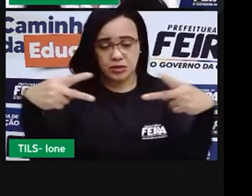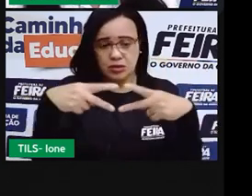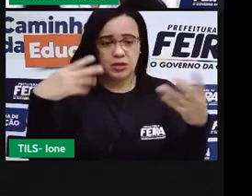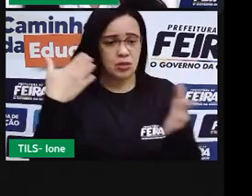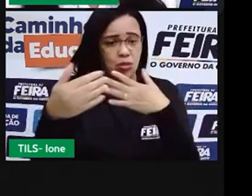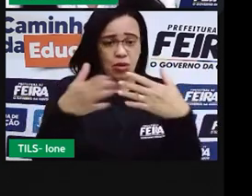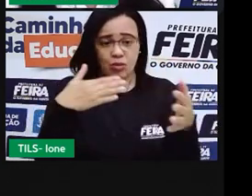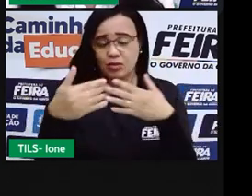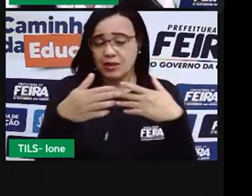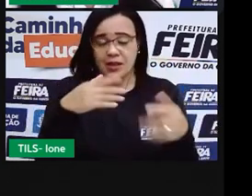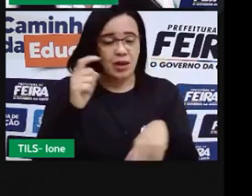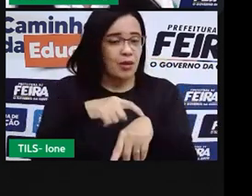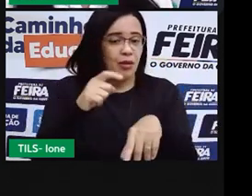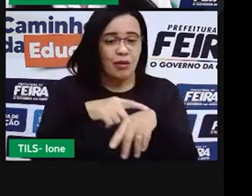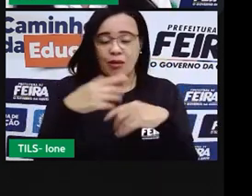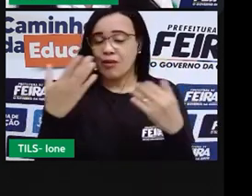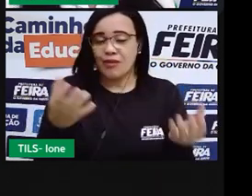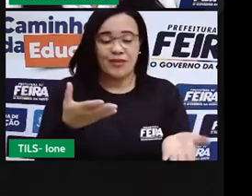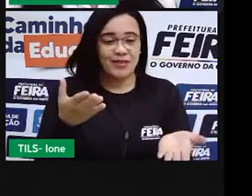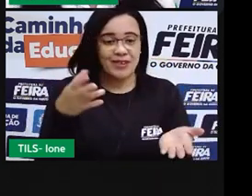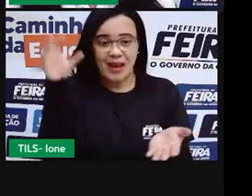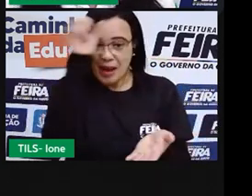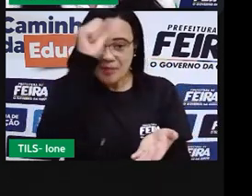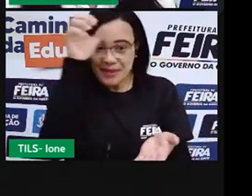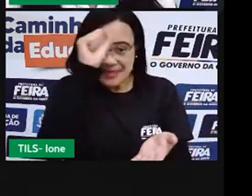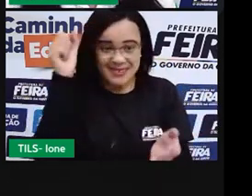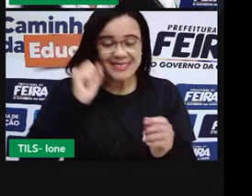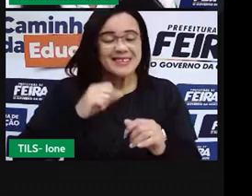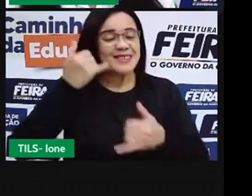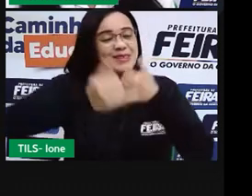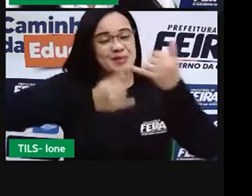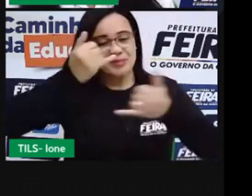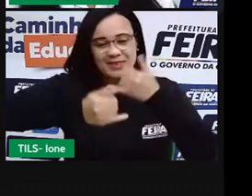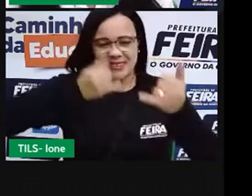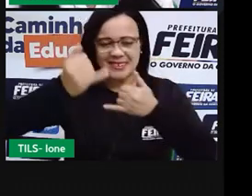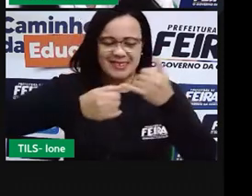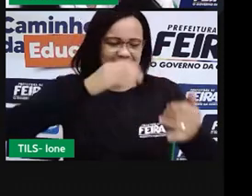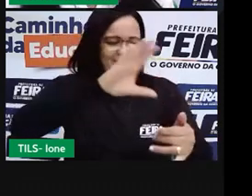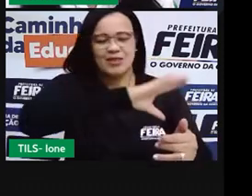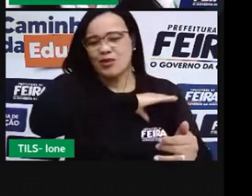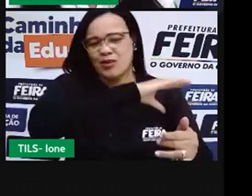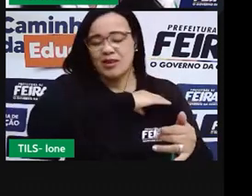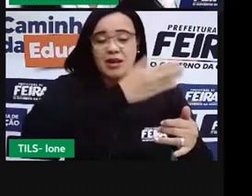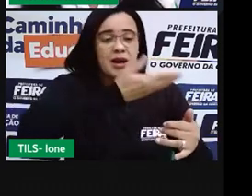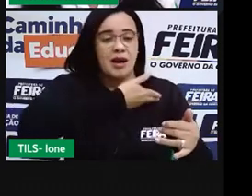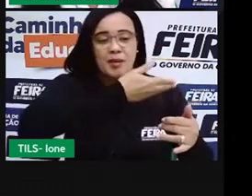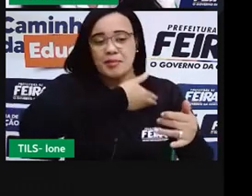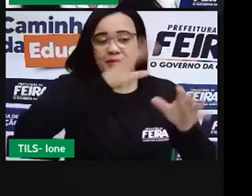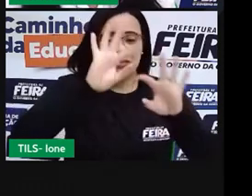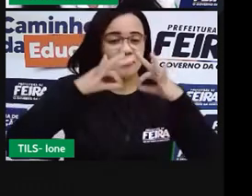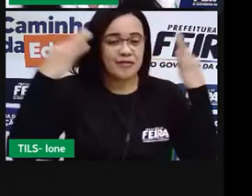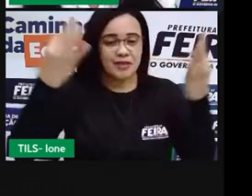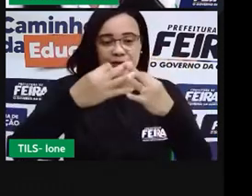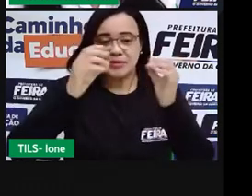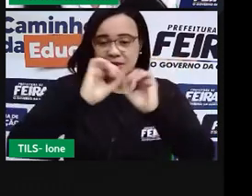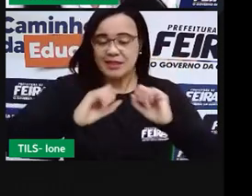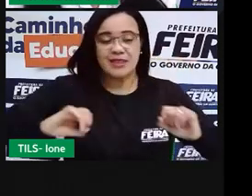aprender se divertindo aí junto com seus colegas com seus familiares tá certo